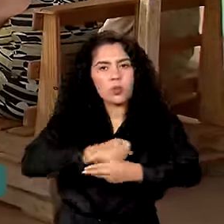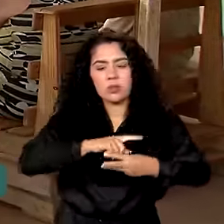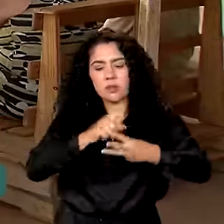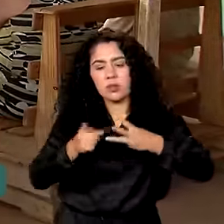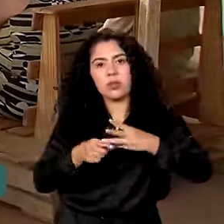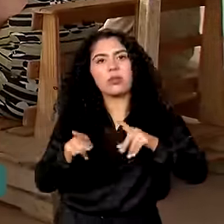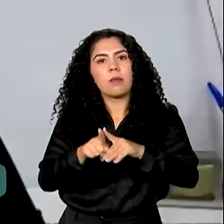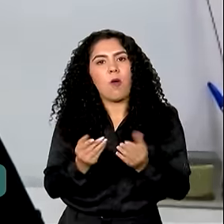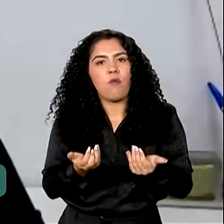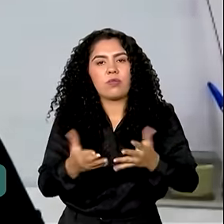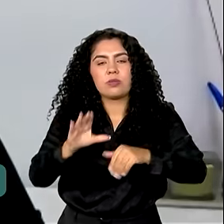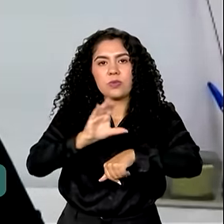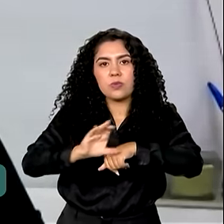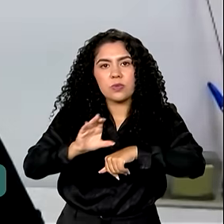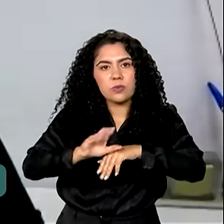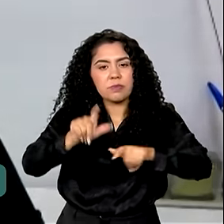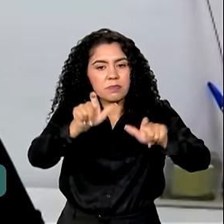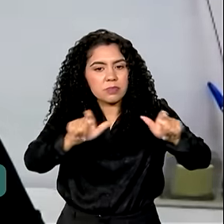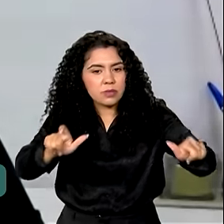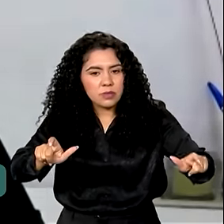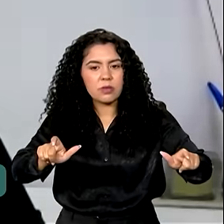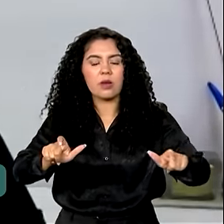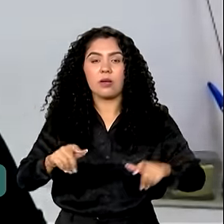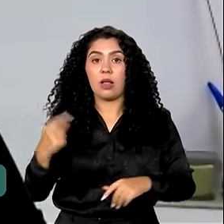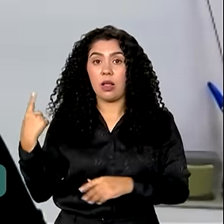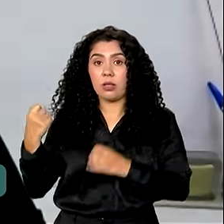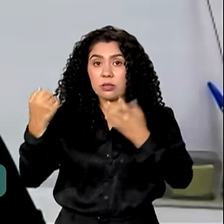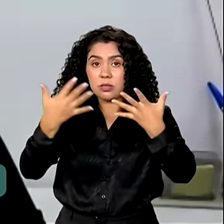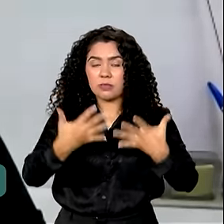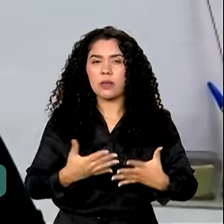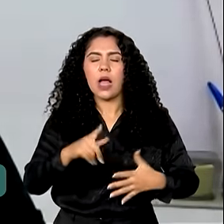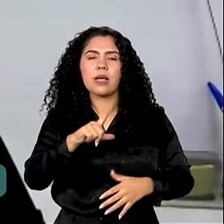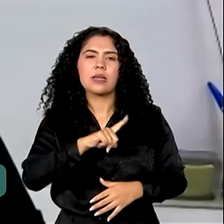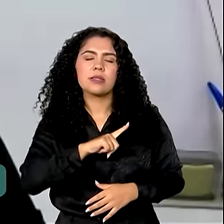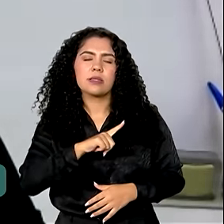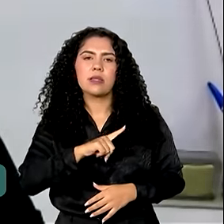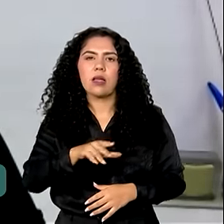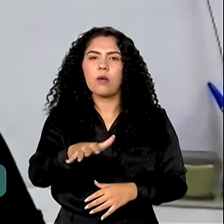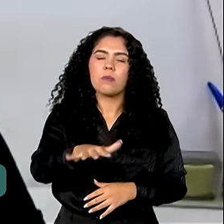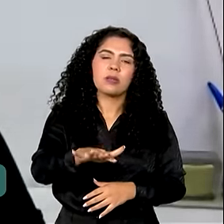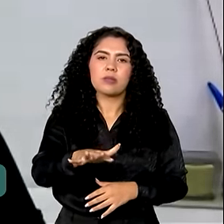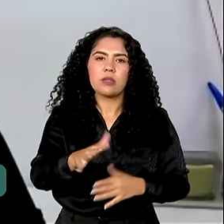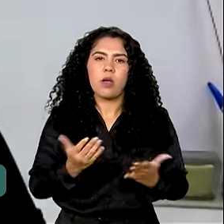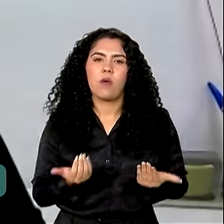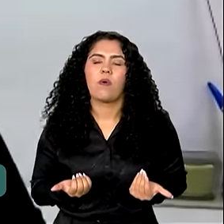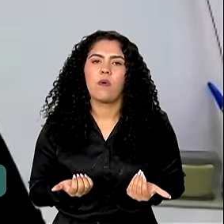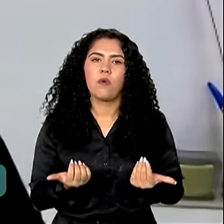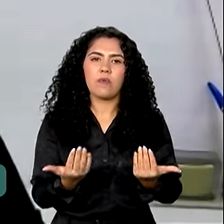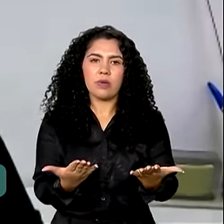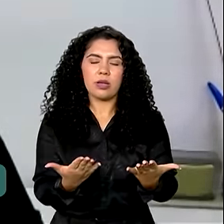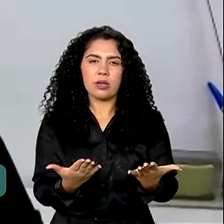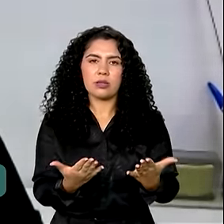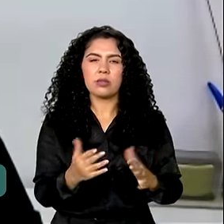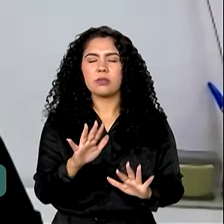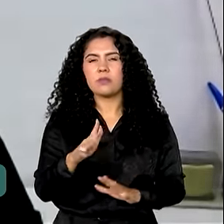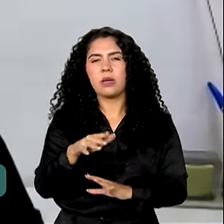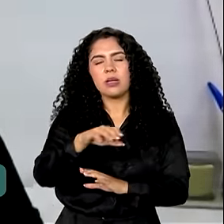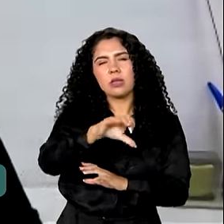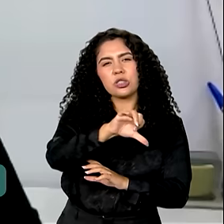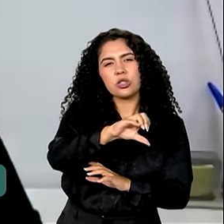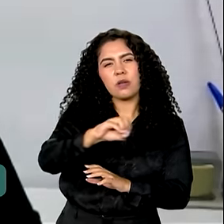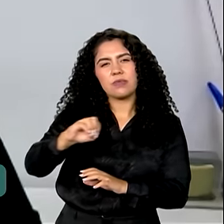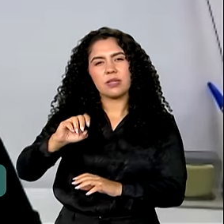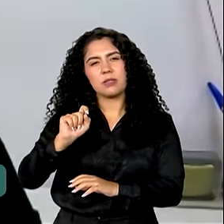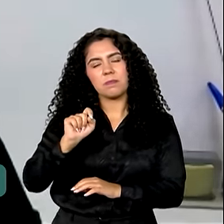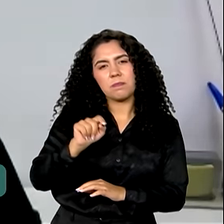colaboradores. A gente tem uma previsão de fornecimento de entre 900 mil e